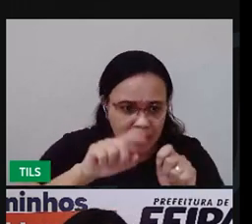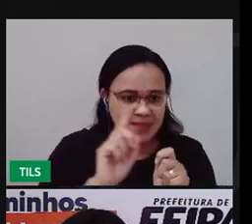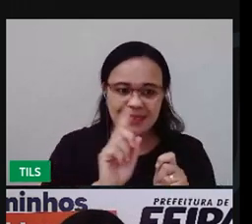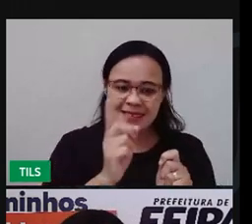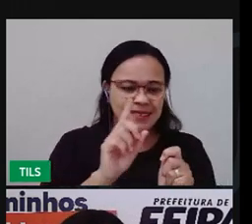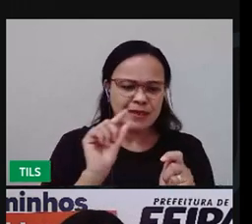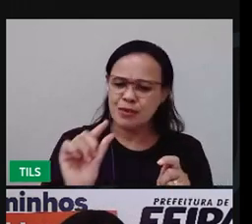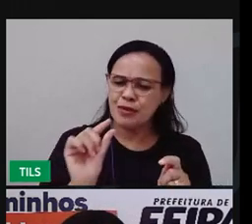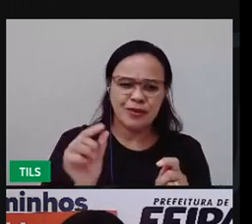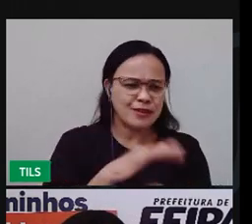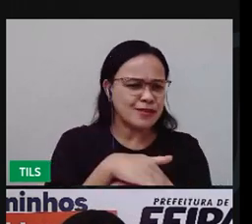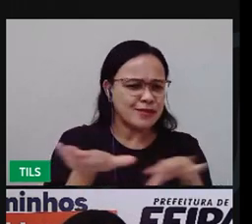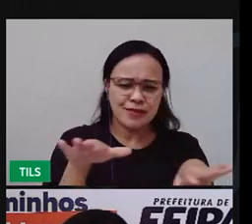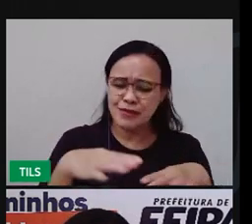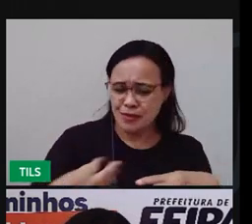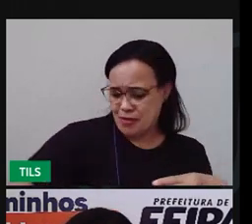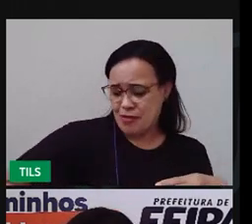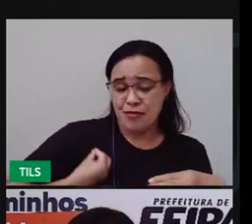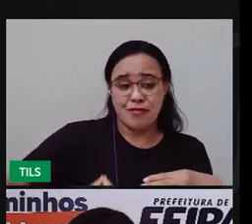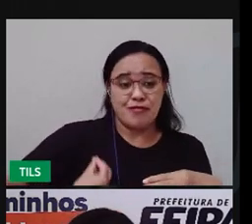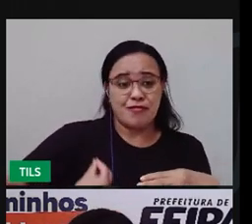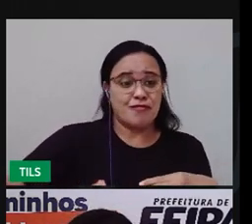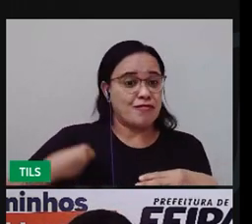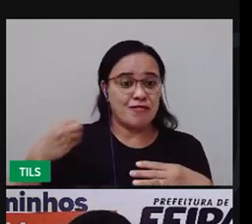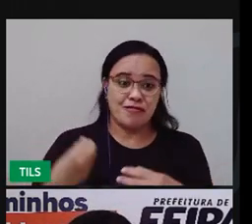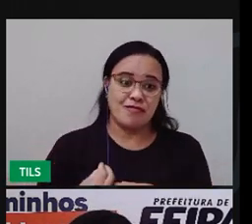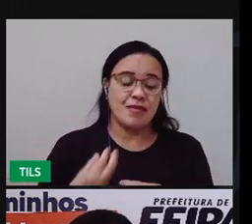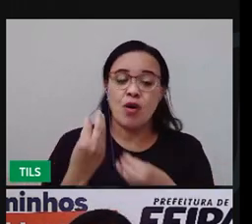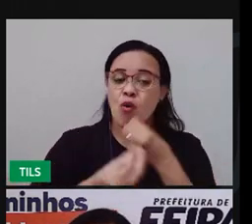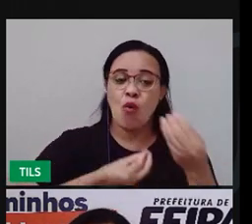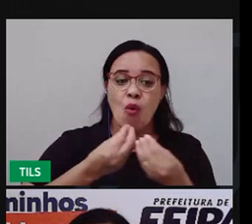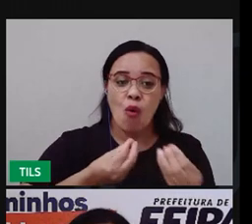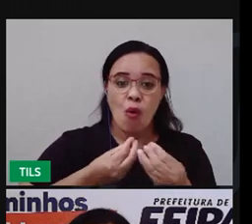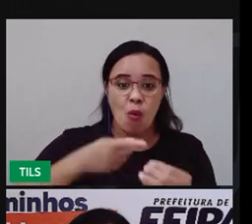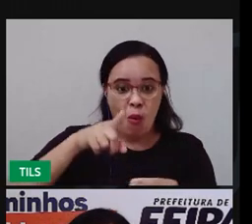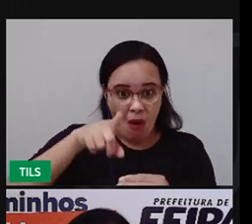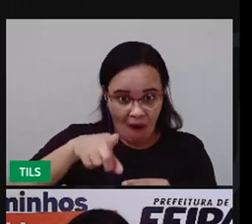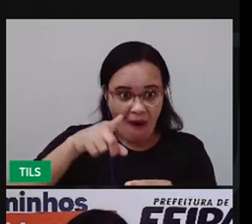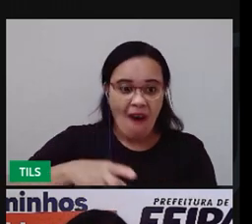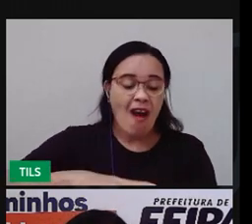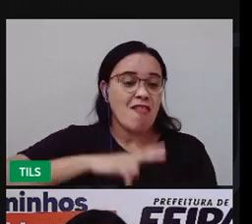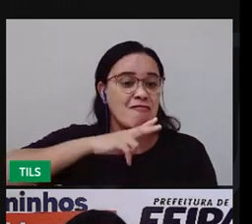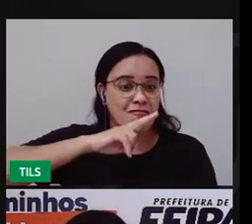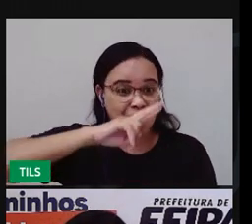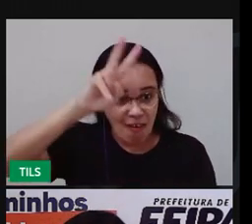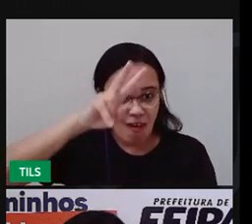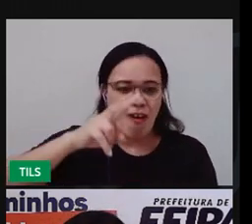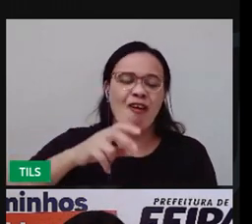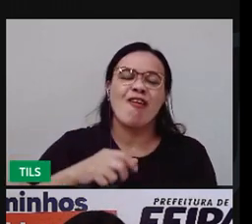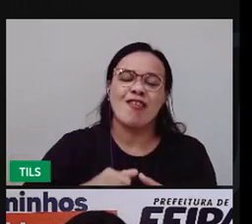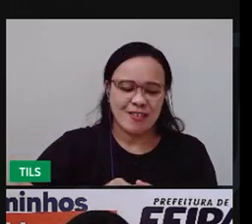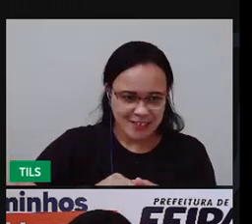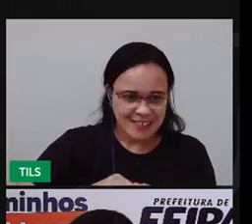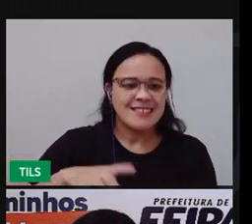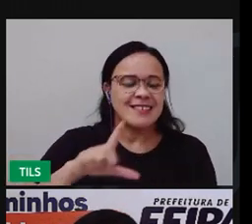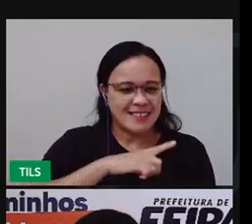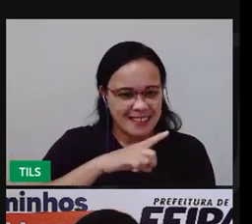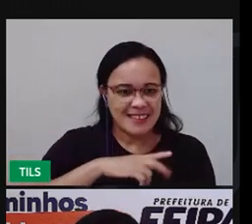sobreviver. E elas são resistentes à incidência forte do sol.